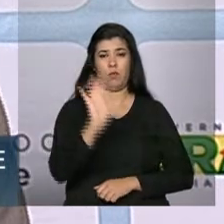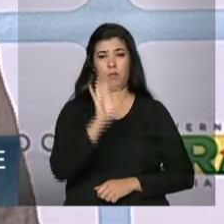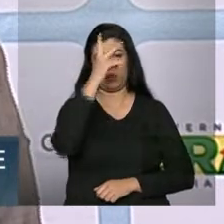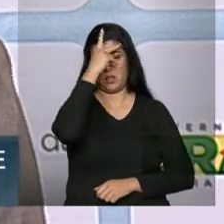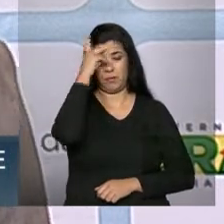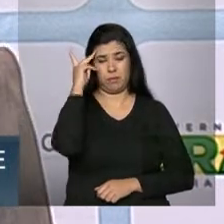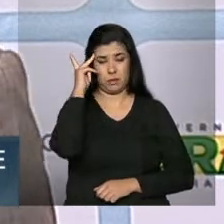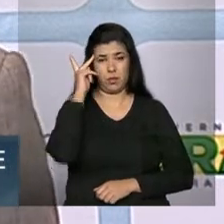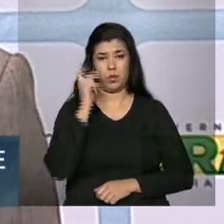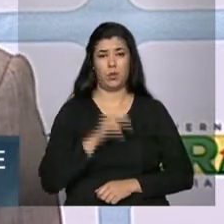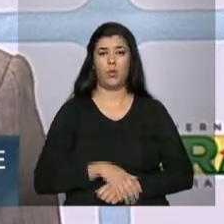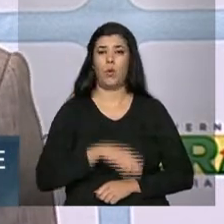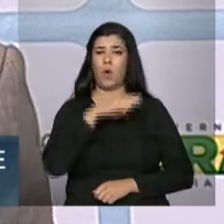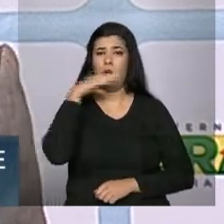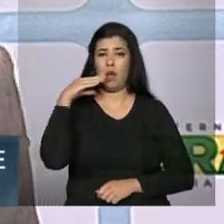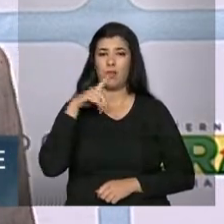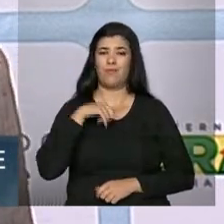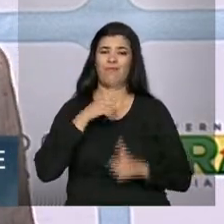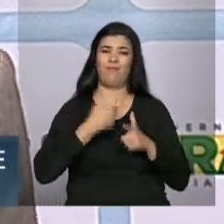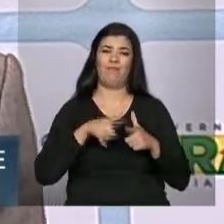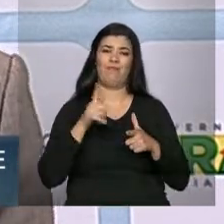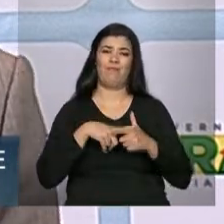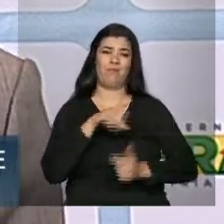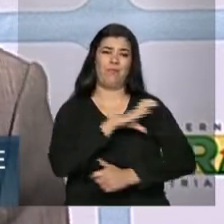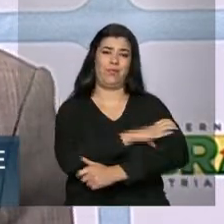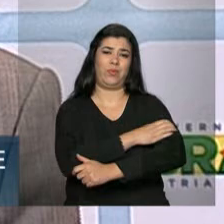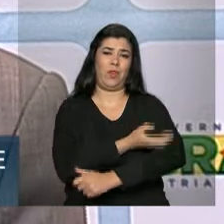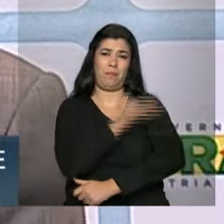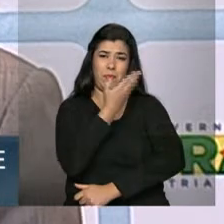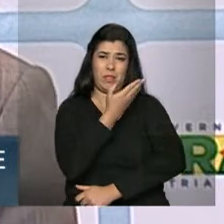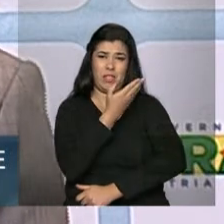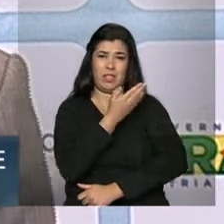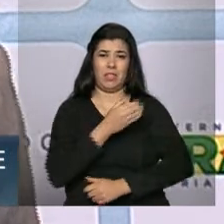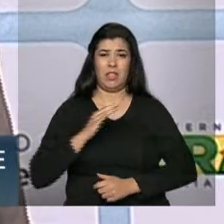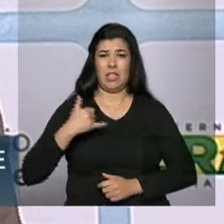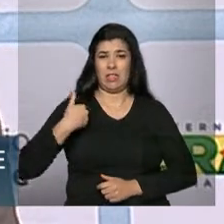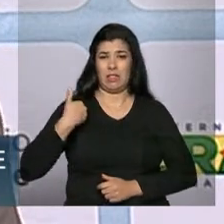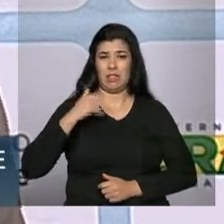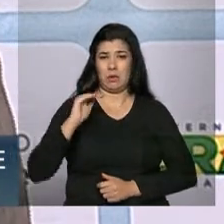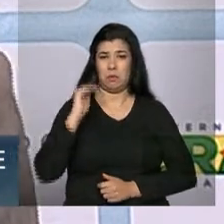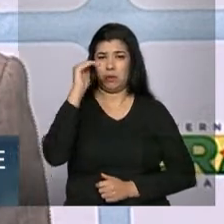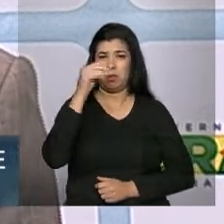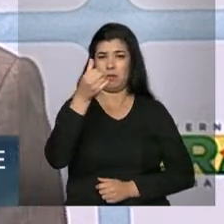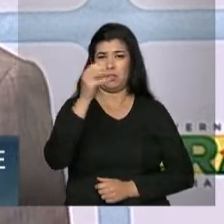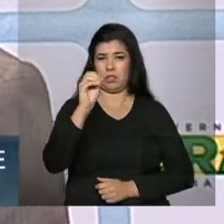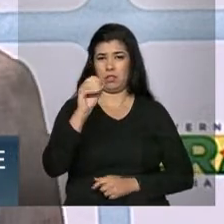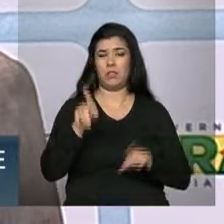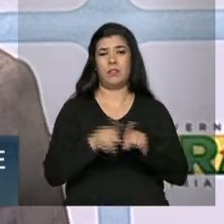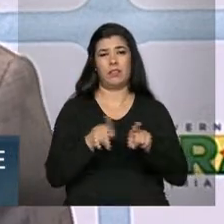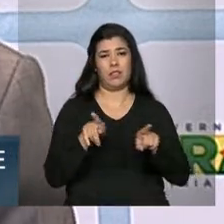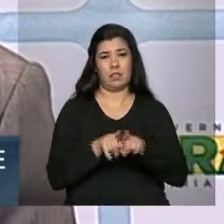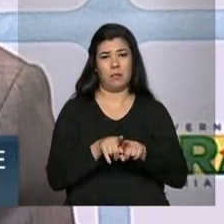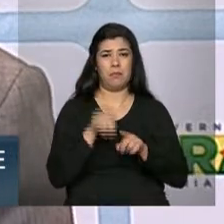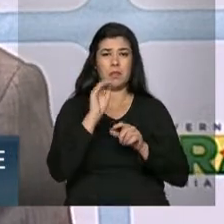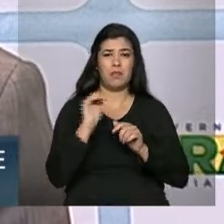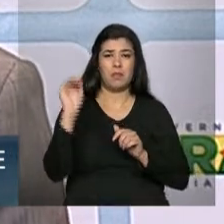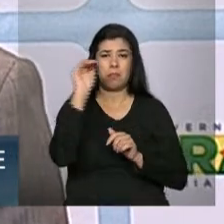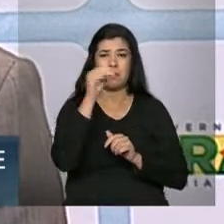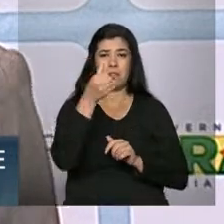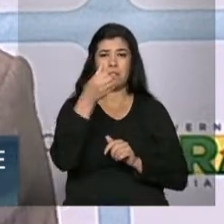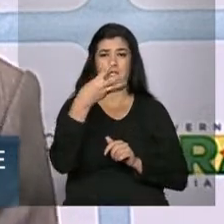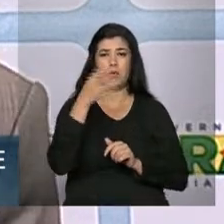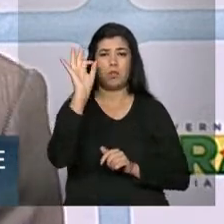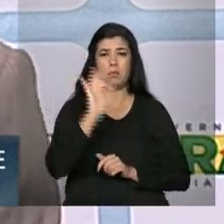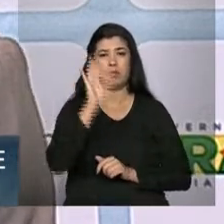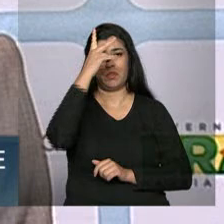adulta com hipertensão arterial. E quando se passa dos 60 anos de idade, essa prevalência ultrapassa 64%.